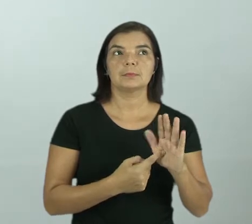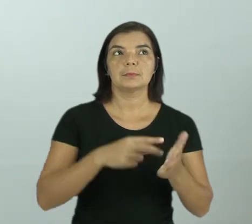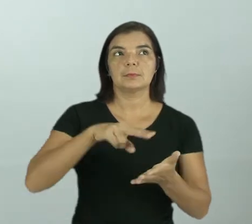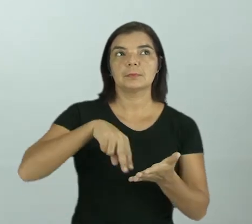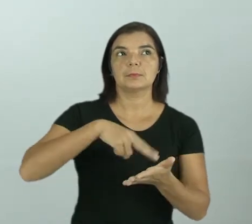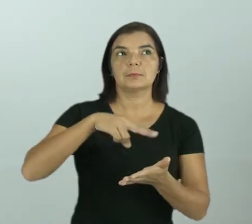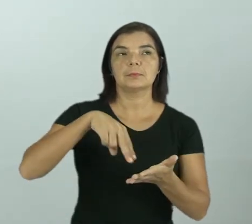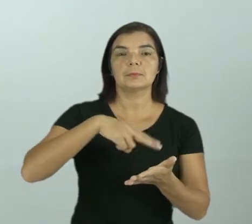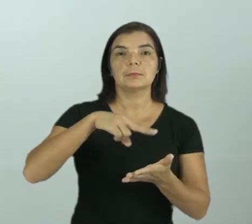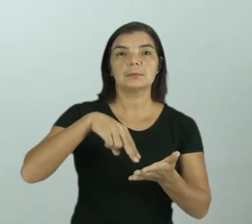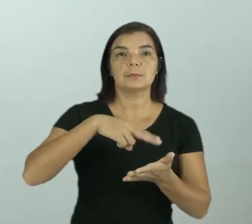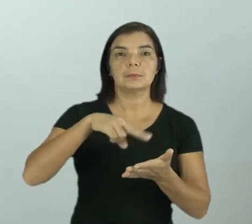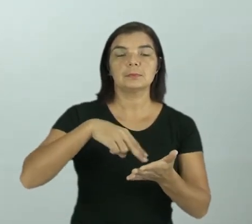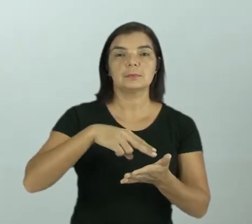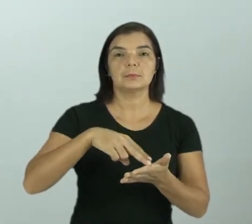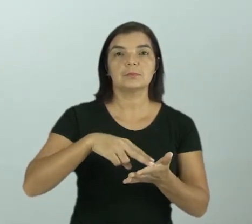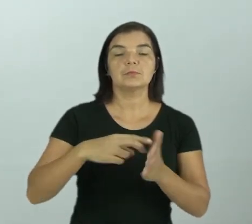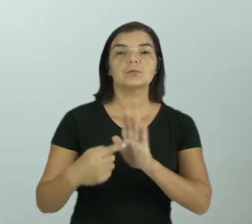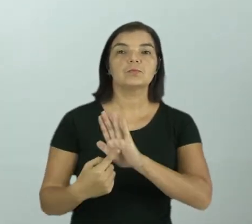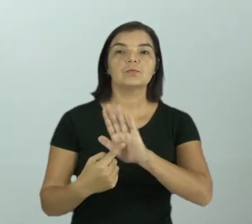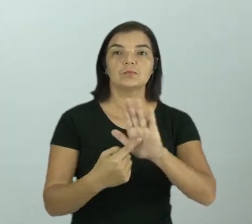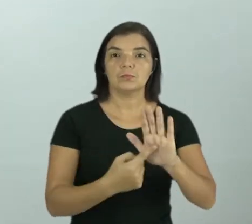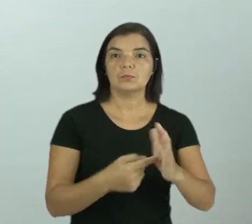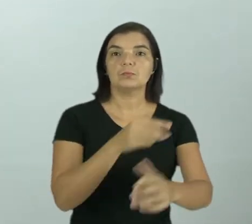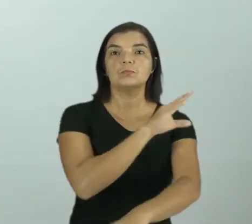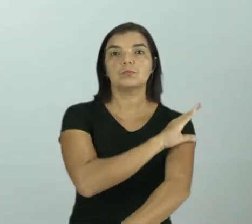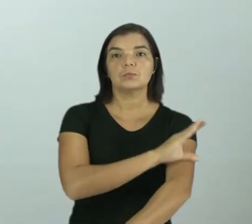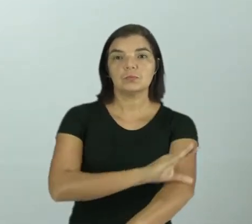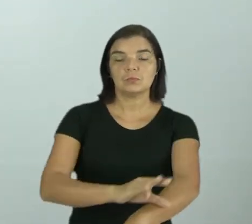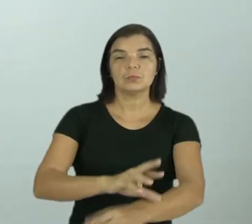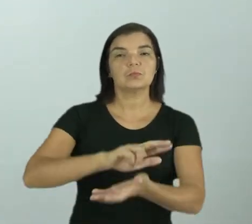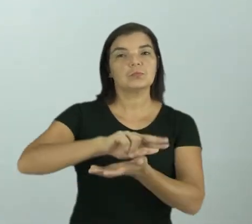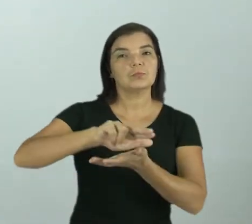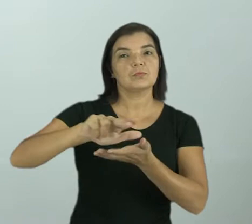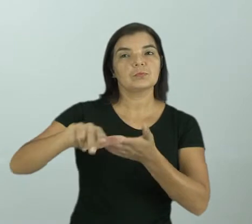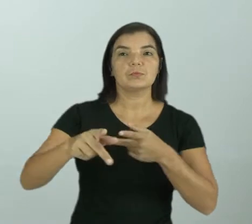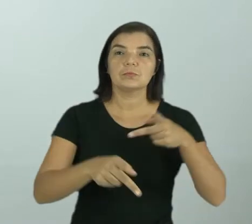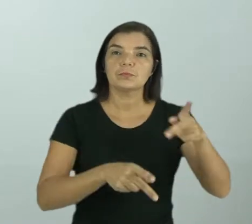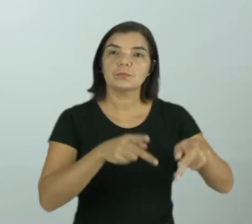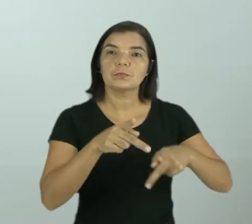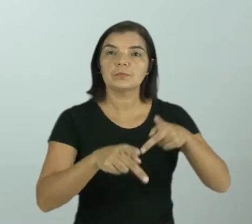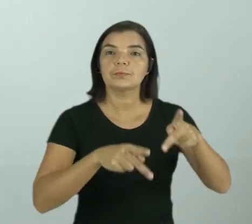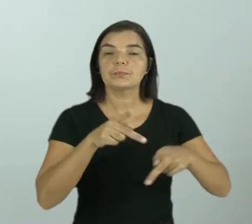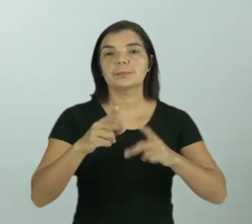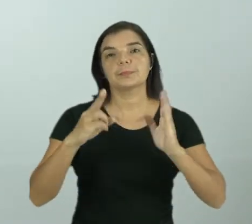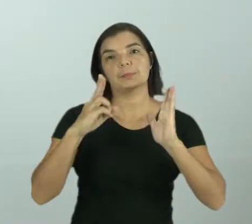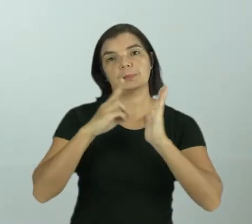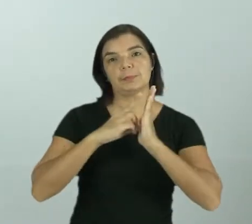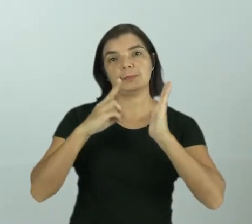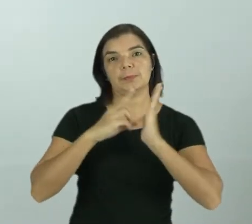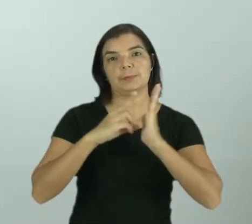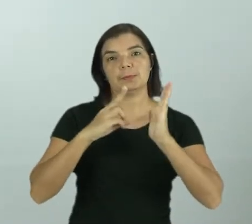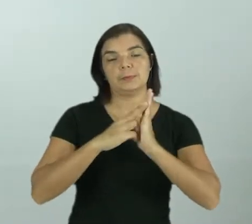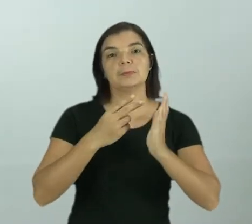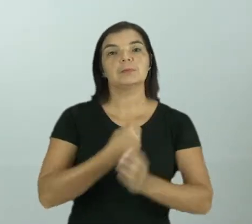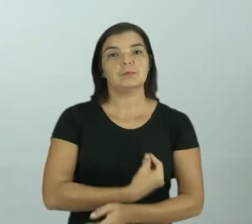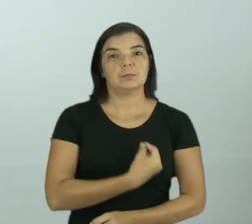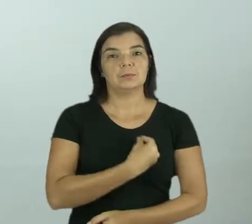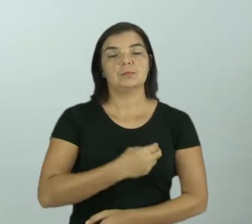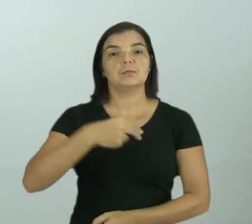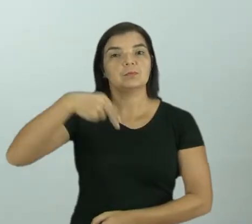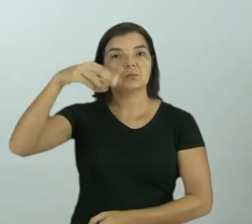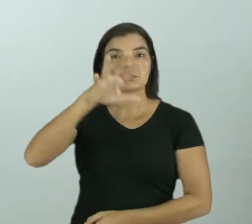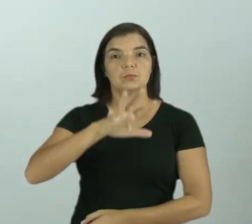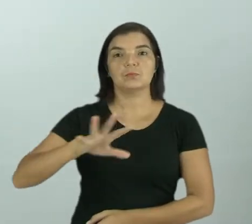dança, ela é uma manifestação cultural de diversos povos indígenas, que vivem no